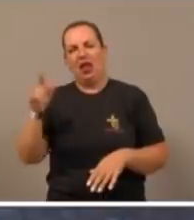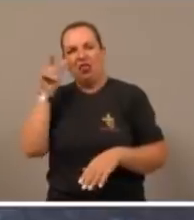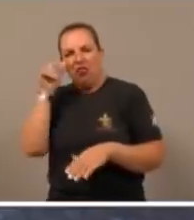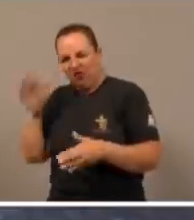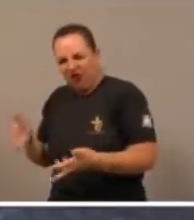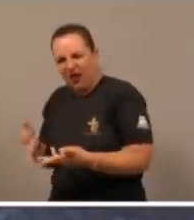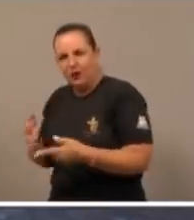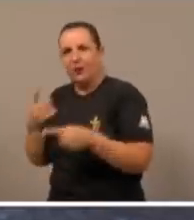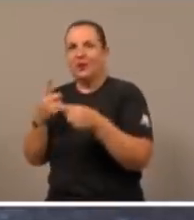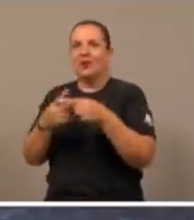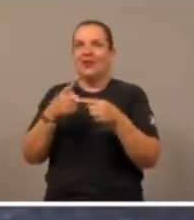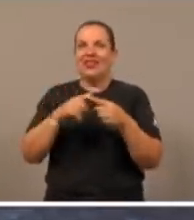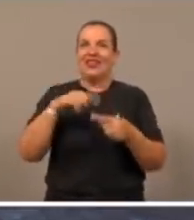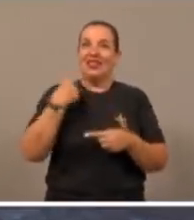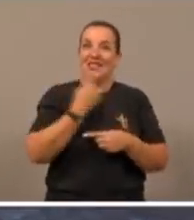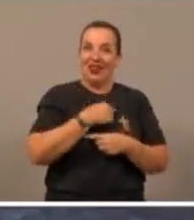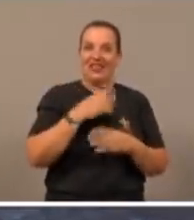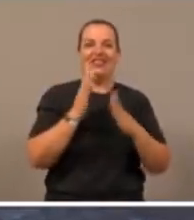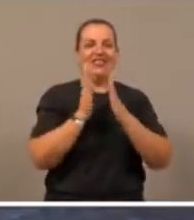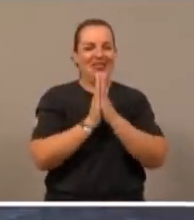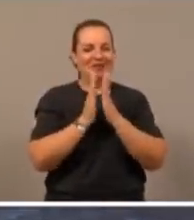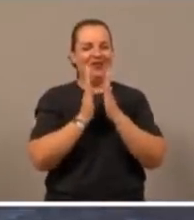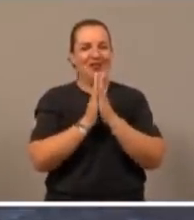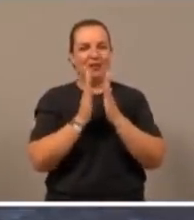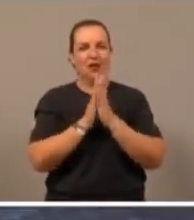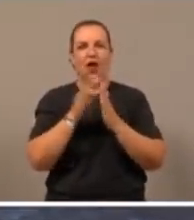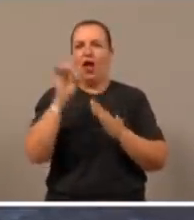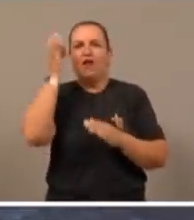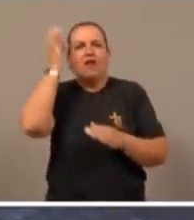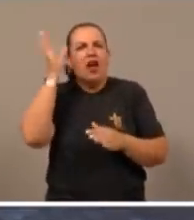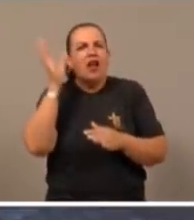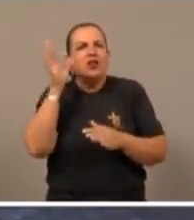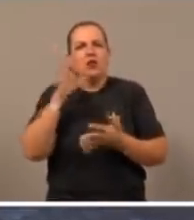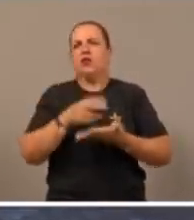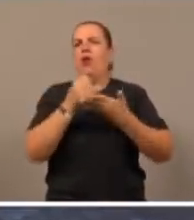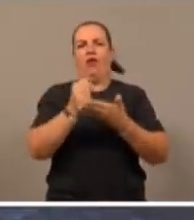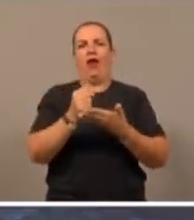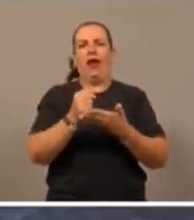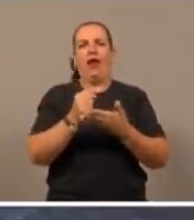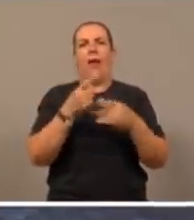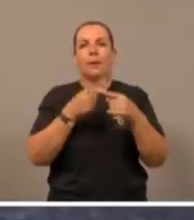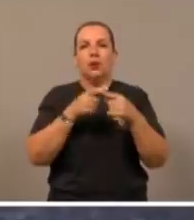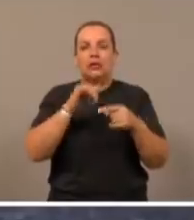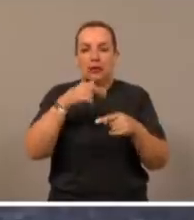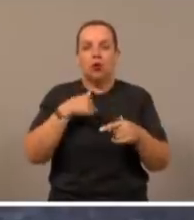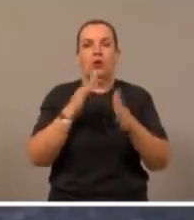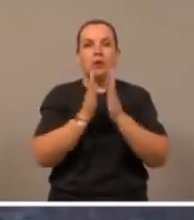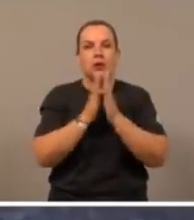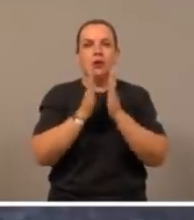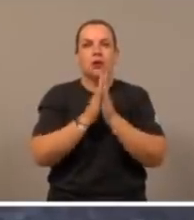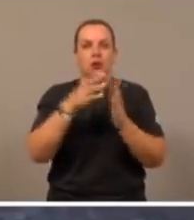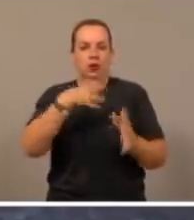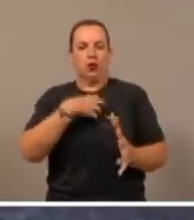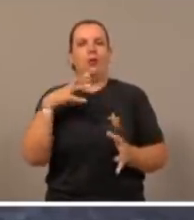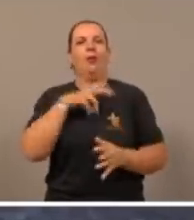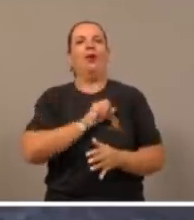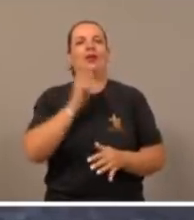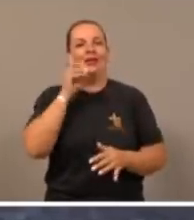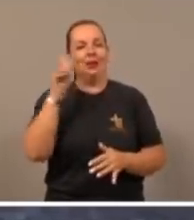fácil eu ter me salvado, era só ter rezado, porque se eu tivesse rezado, tinha sentido o amor de Deus,